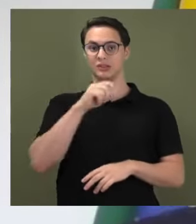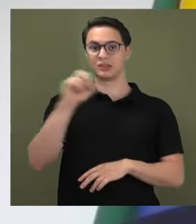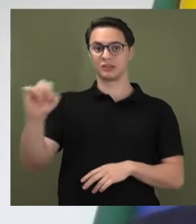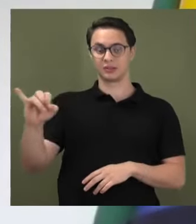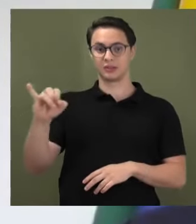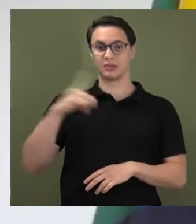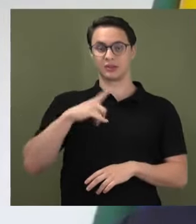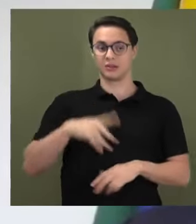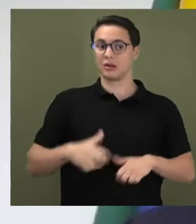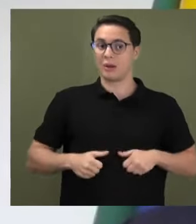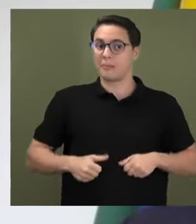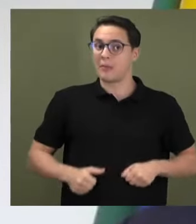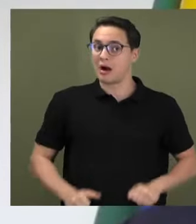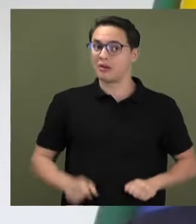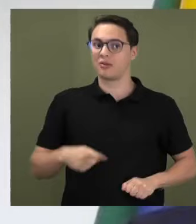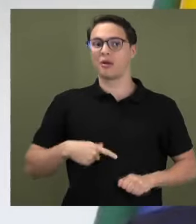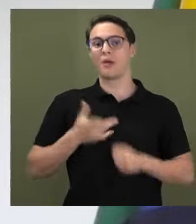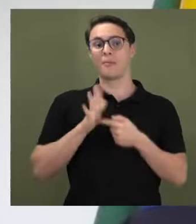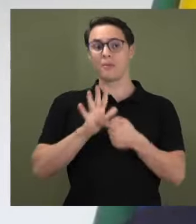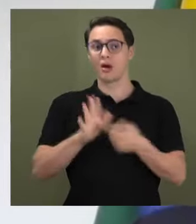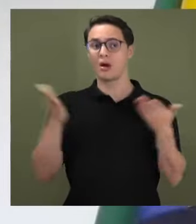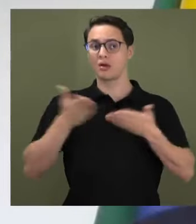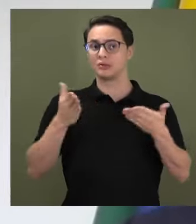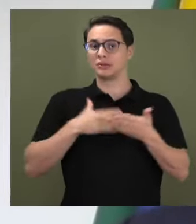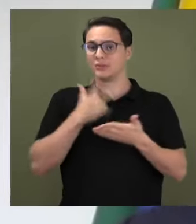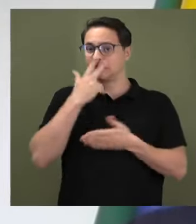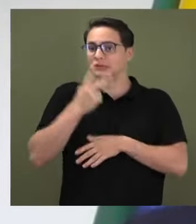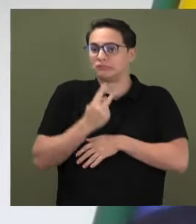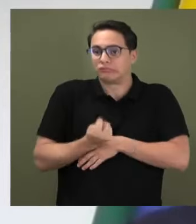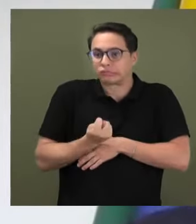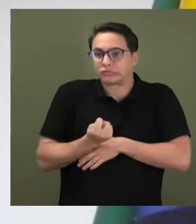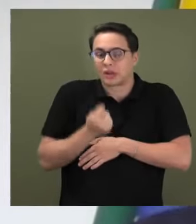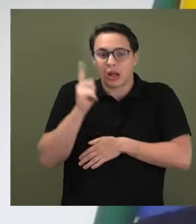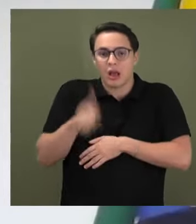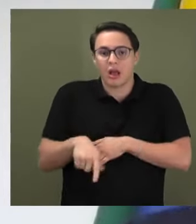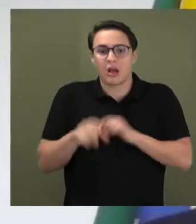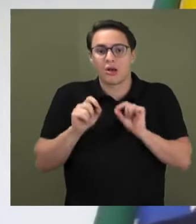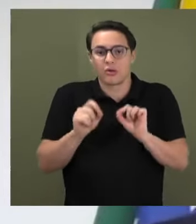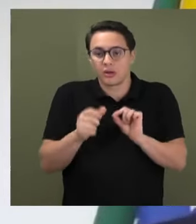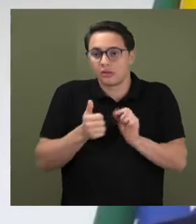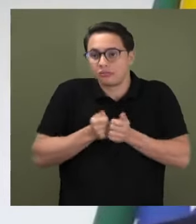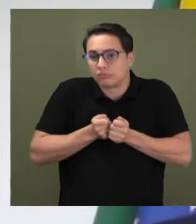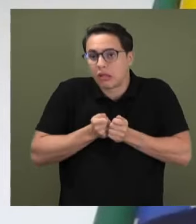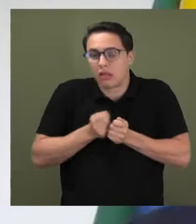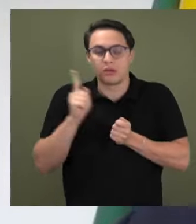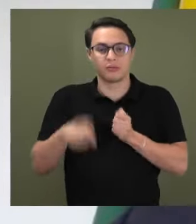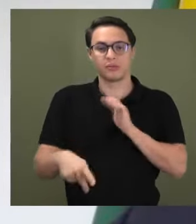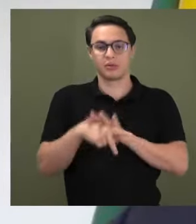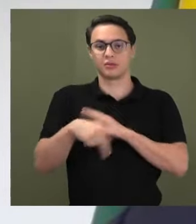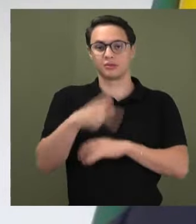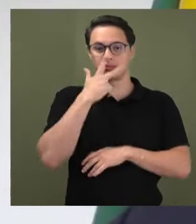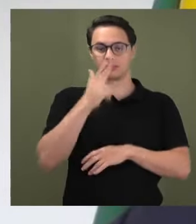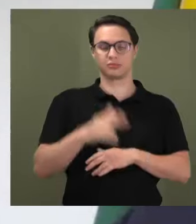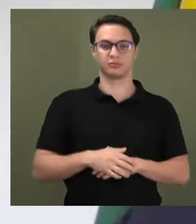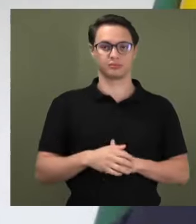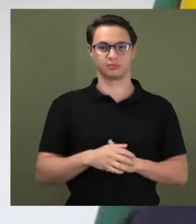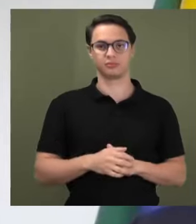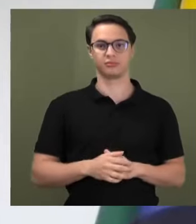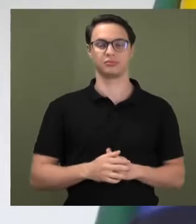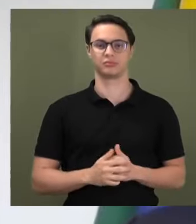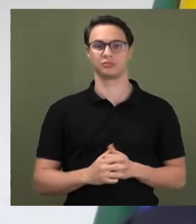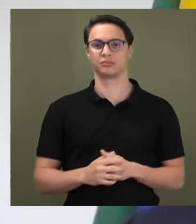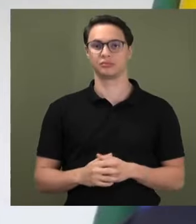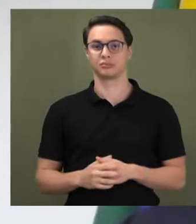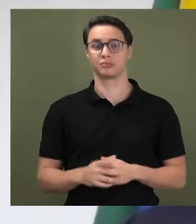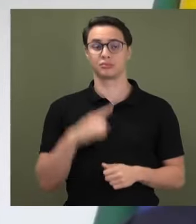está aparecendo o fundo do Senado para o Brasil todo se envergonhar. Senhor presidente, para termos uma ideia